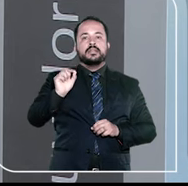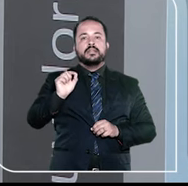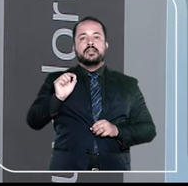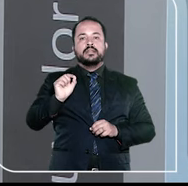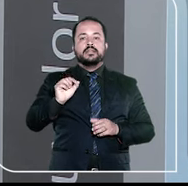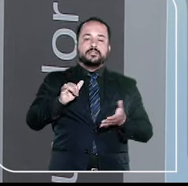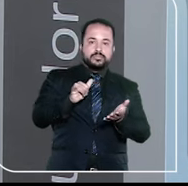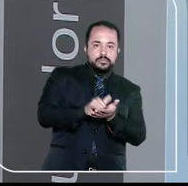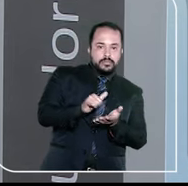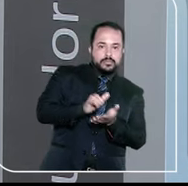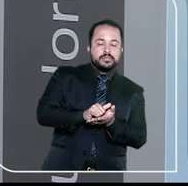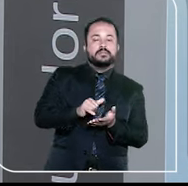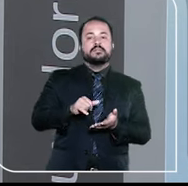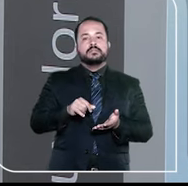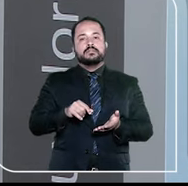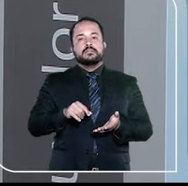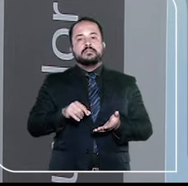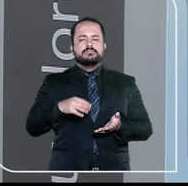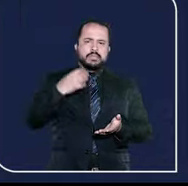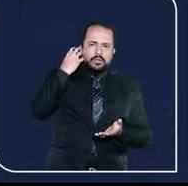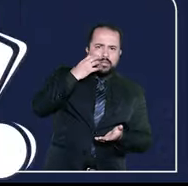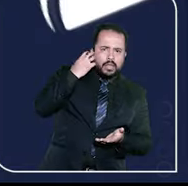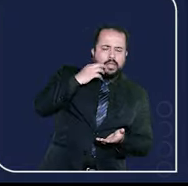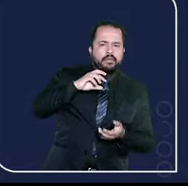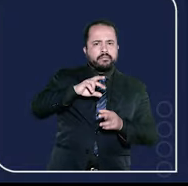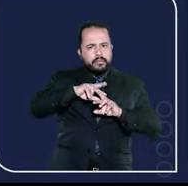responsivo para dispositivos móveis também.